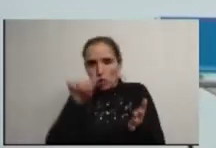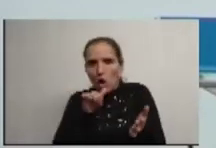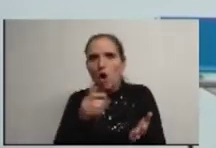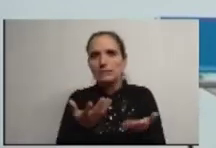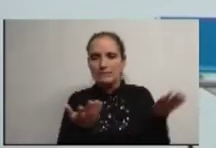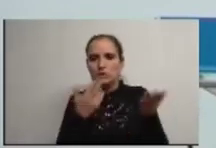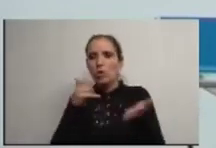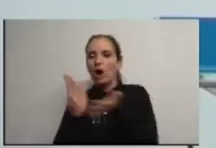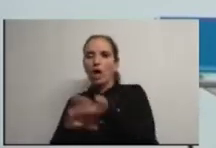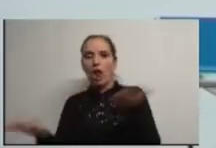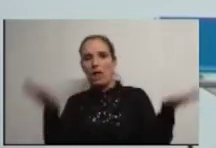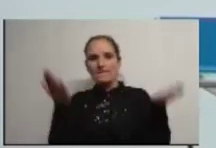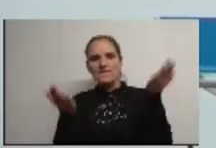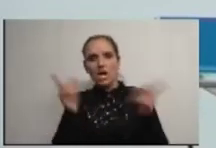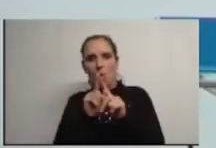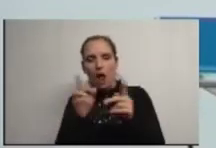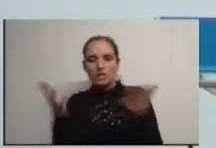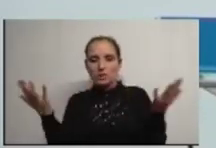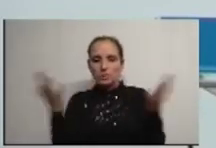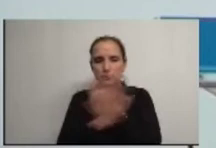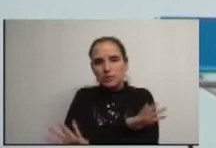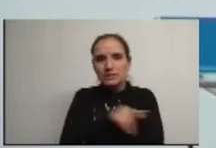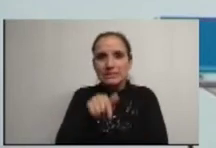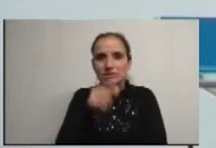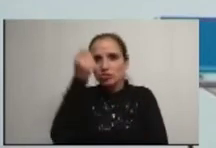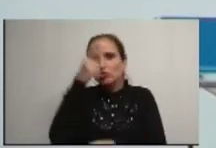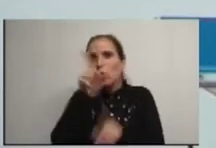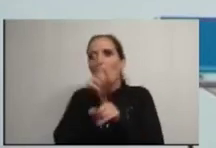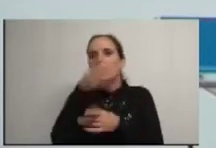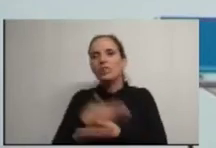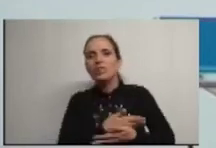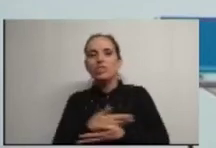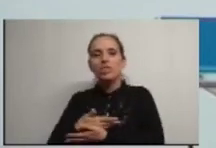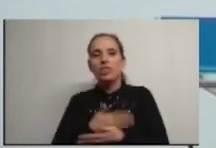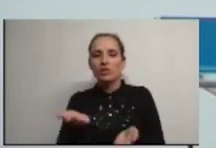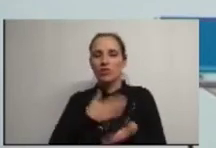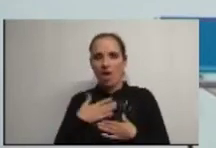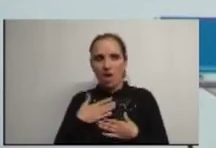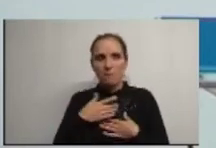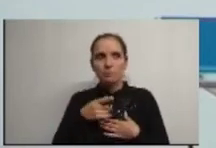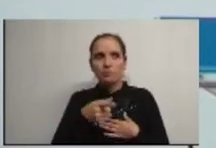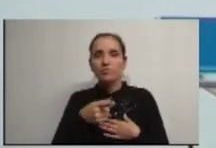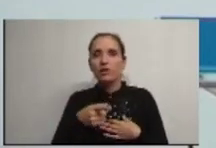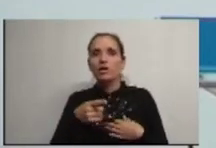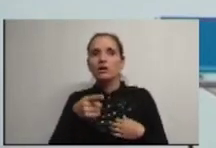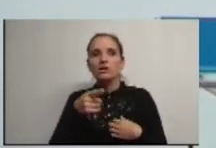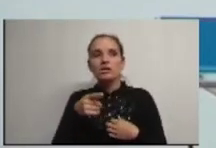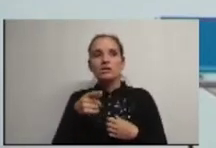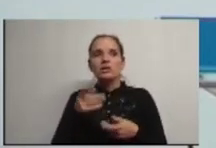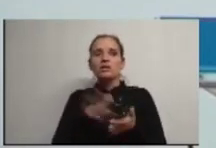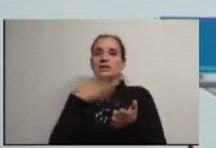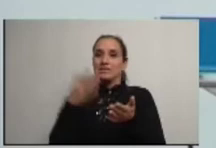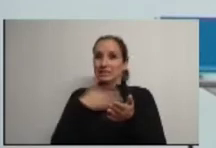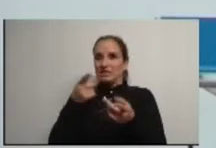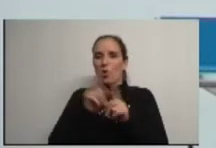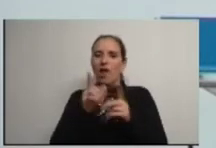e o mundo real que teima em enfuscar esta conveniente narrativa com que nos tenta embalar Sr. Presidente enquanto continuar a governar para capas de revistas